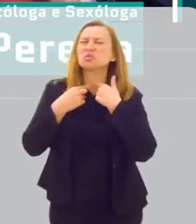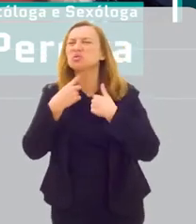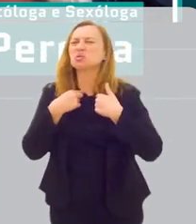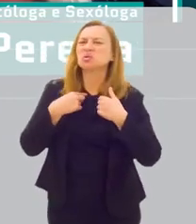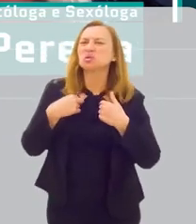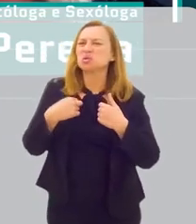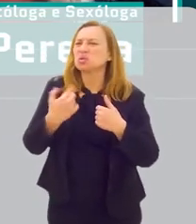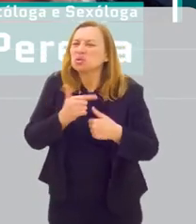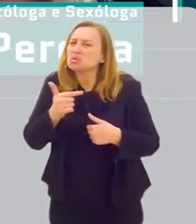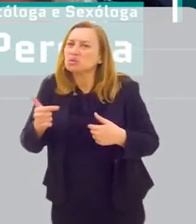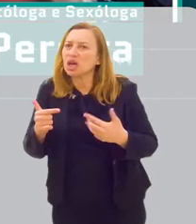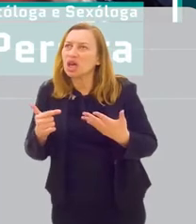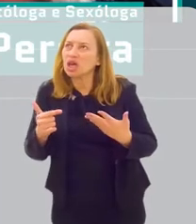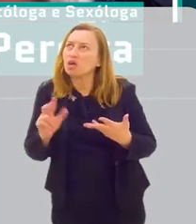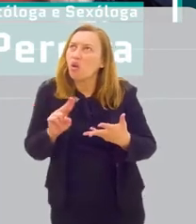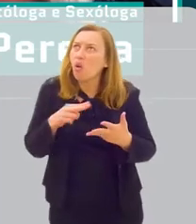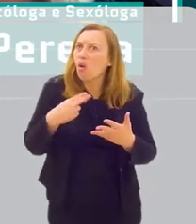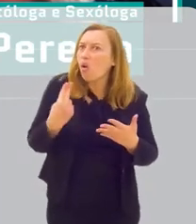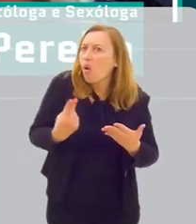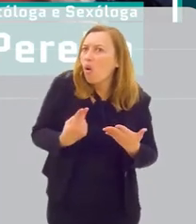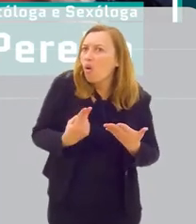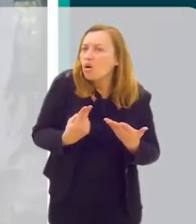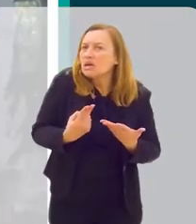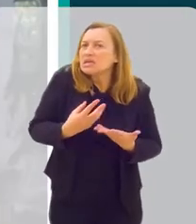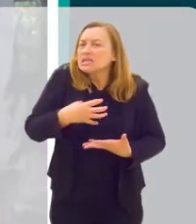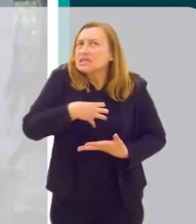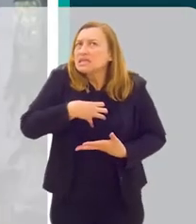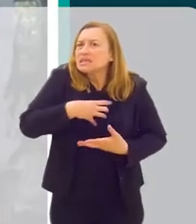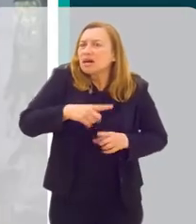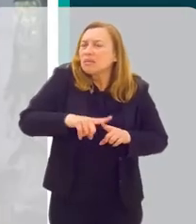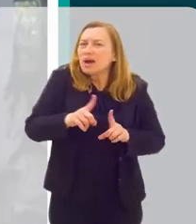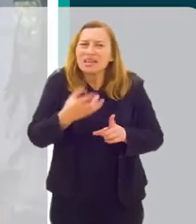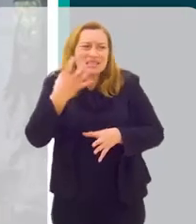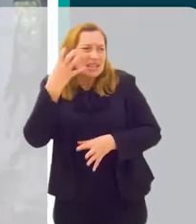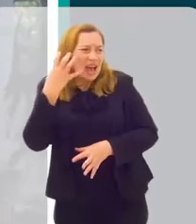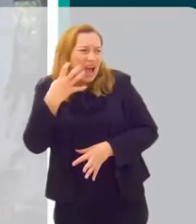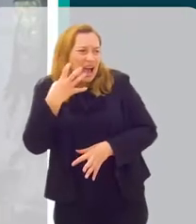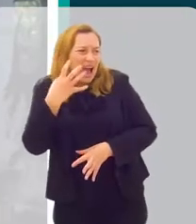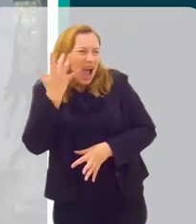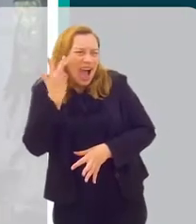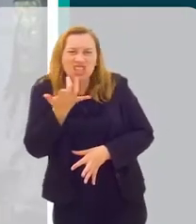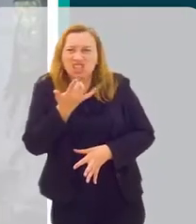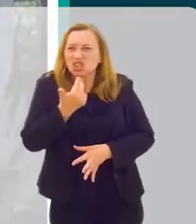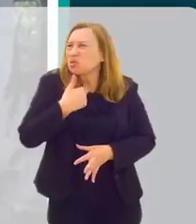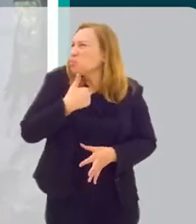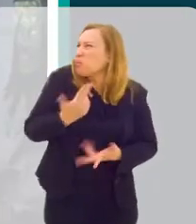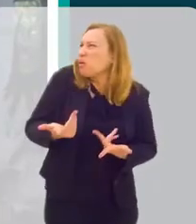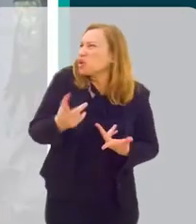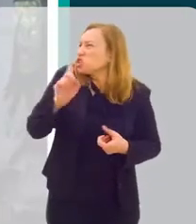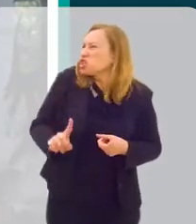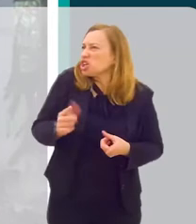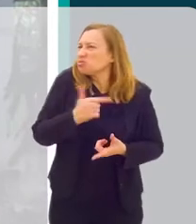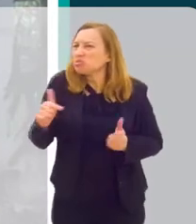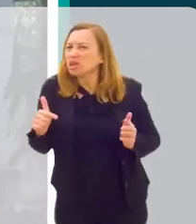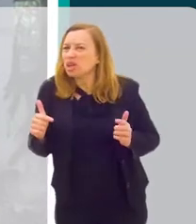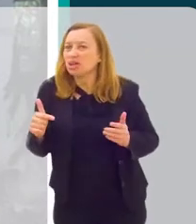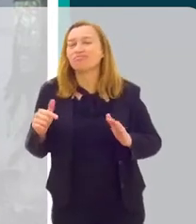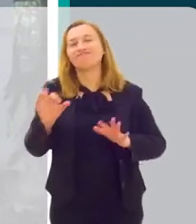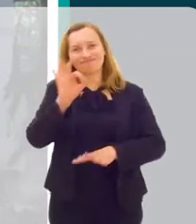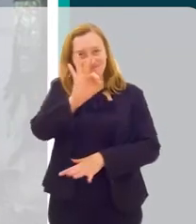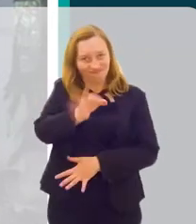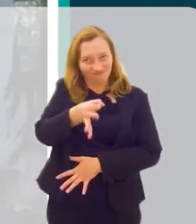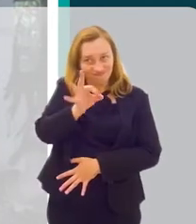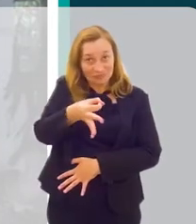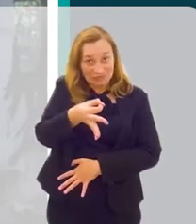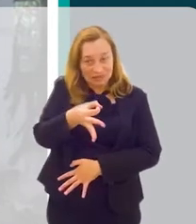desejo ou, de repente, sinta o desejo, mas acha que não pode mais, que não tem esse direito?